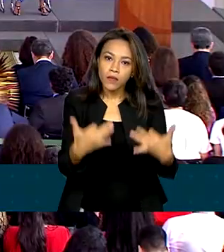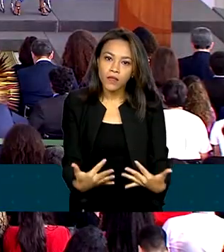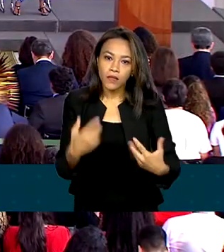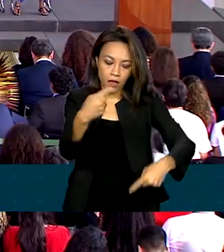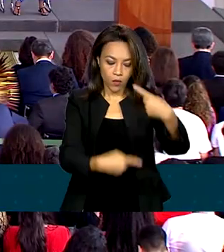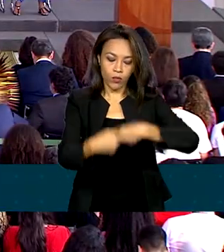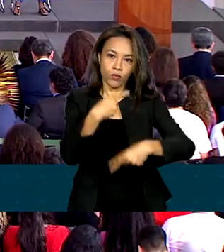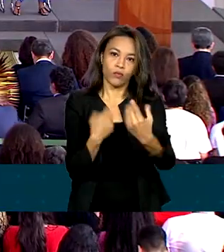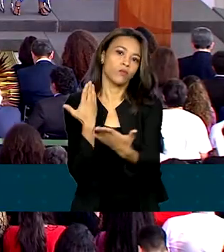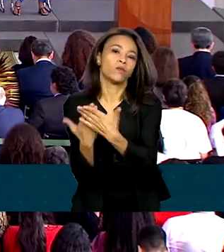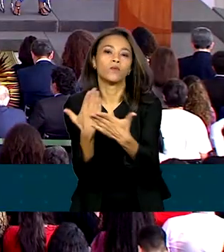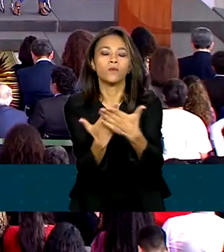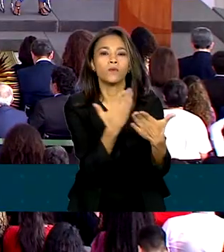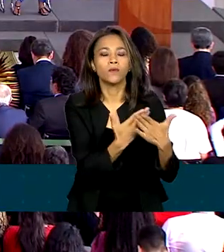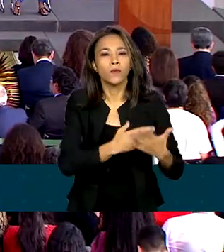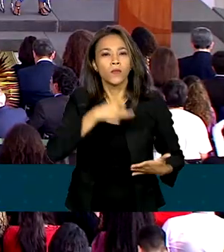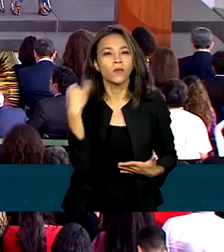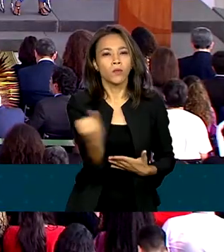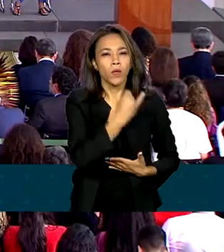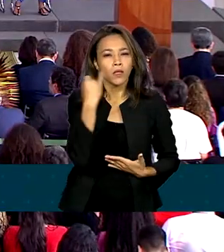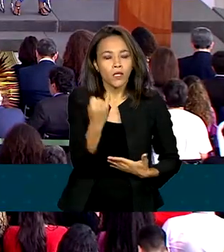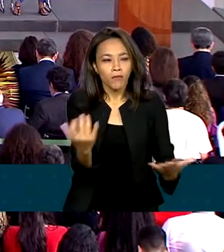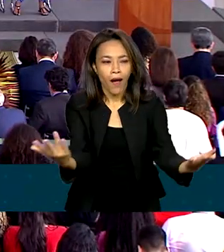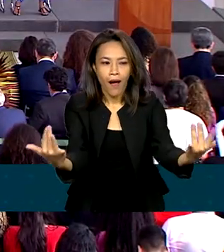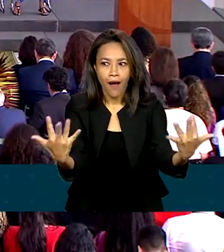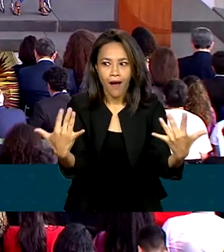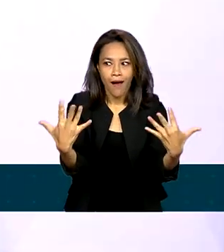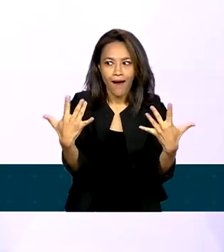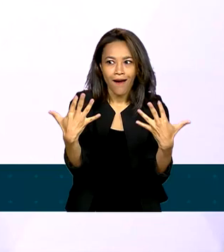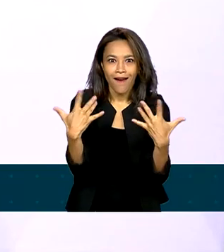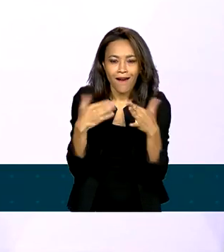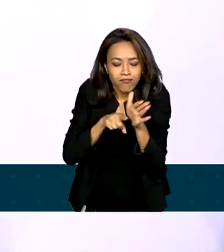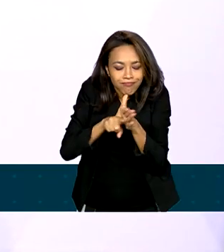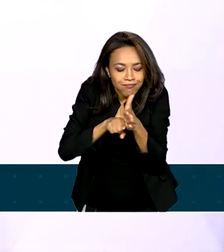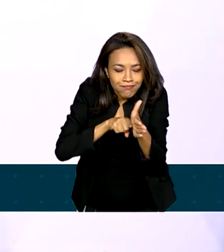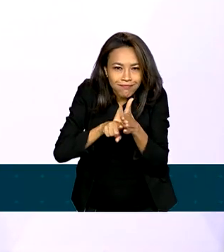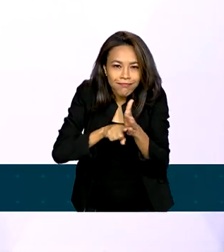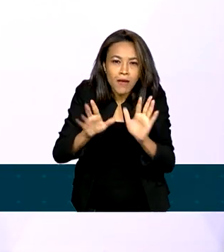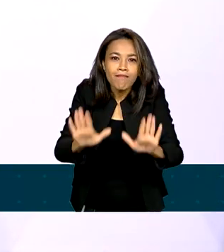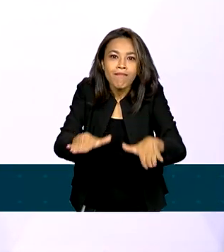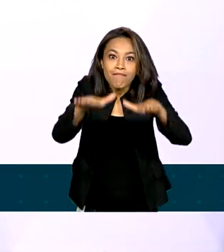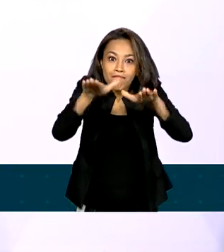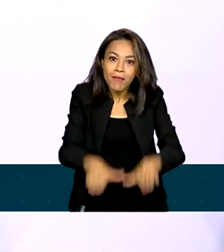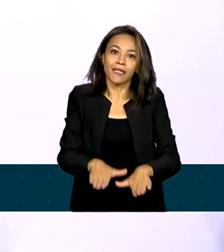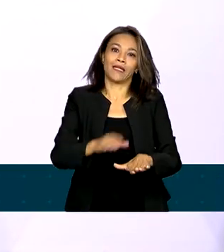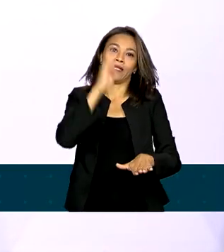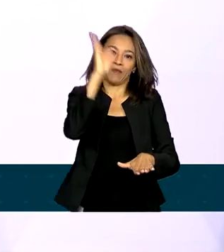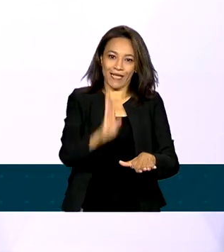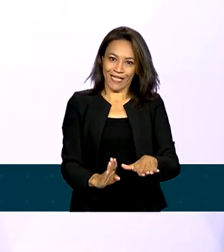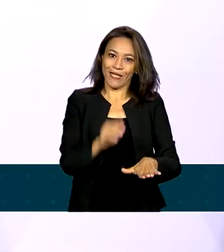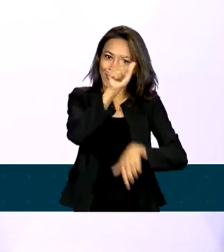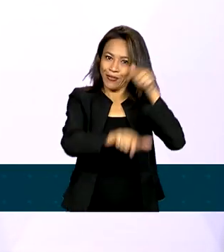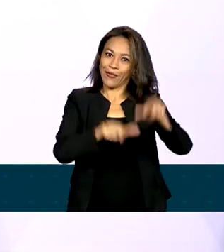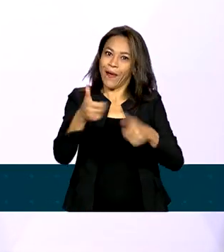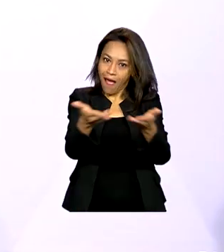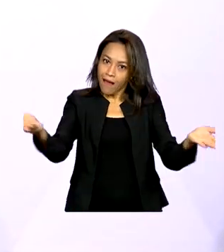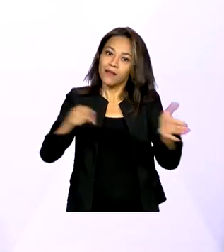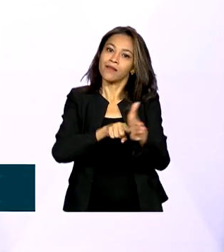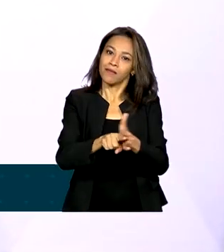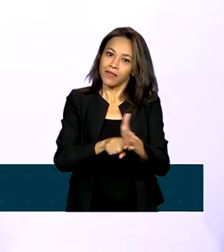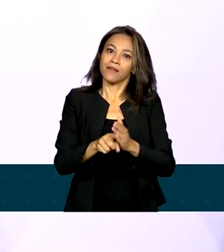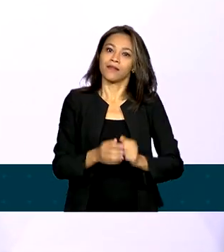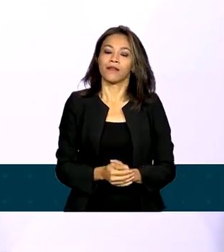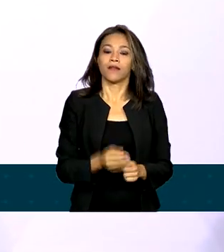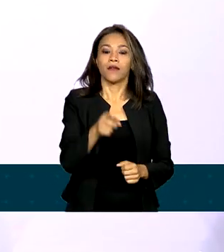estudo é importante para atrair pesquisadores e garantir a permanência deles no Brasil. O benefício assegura a